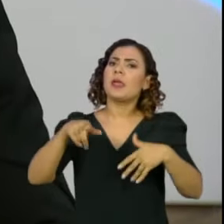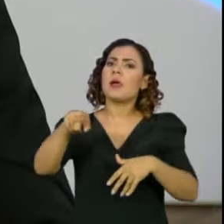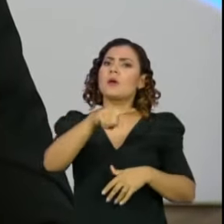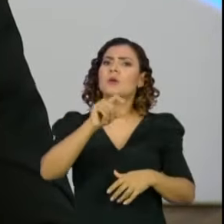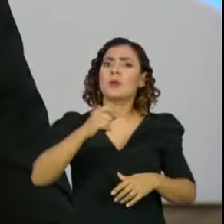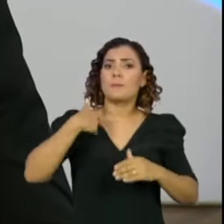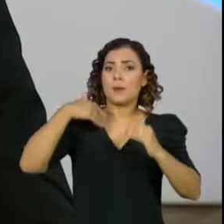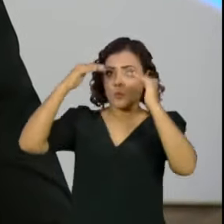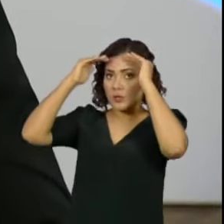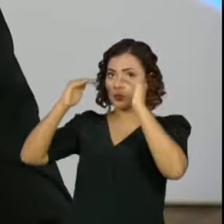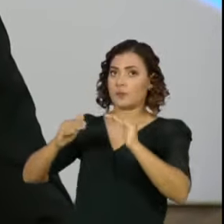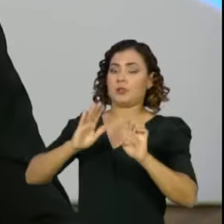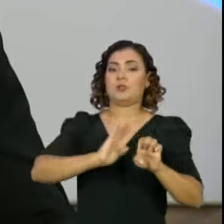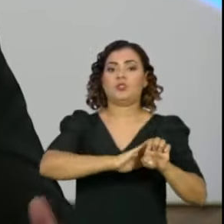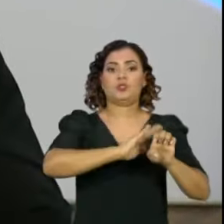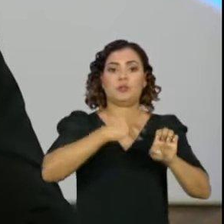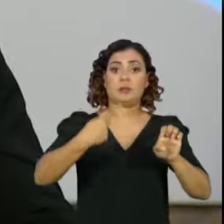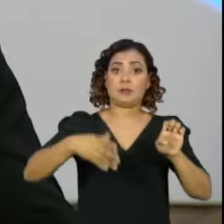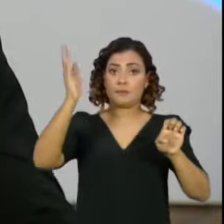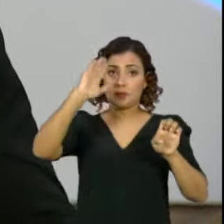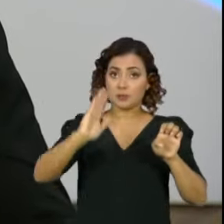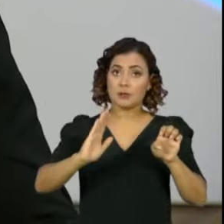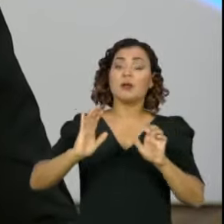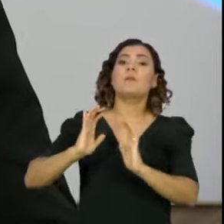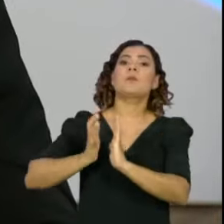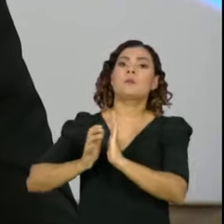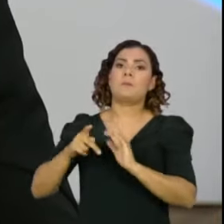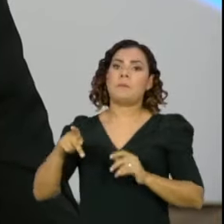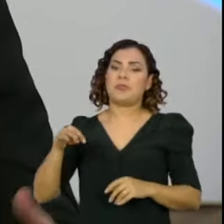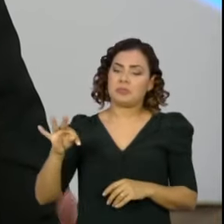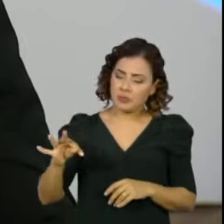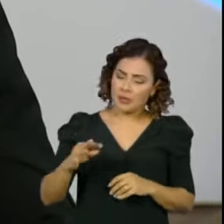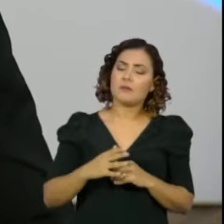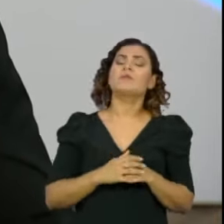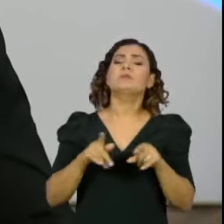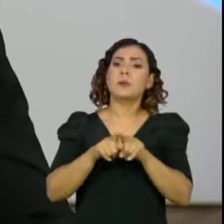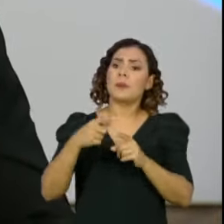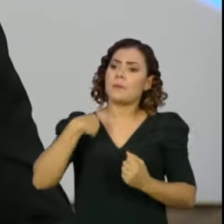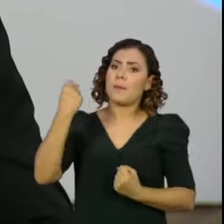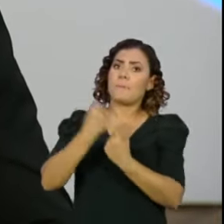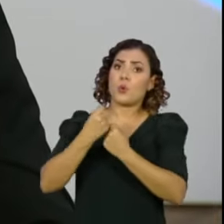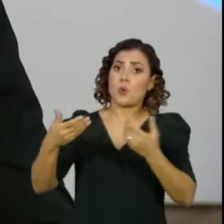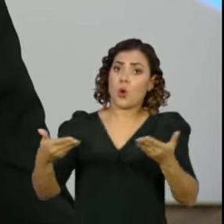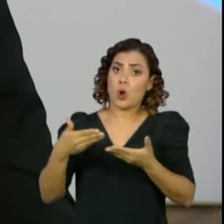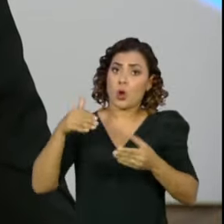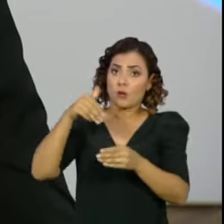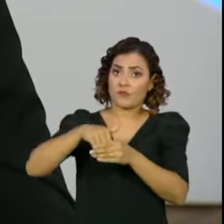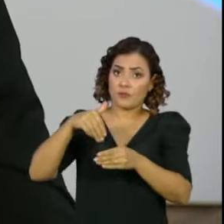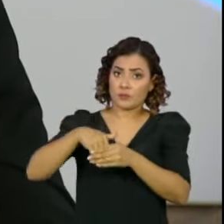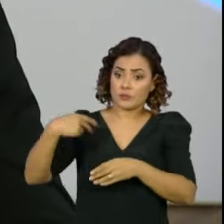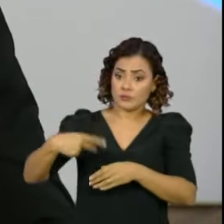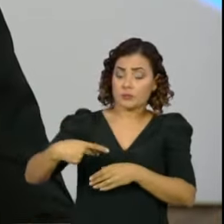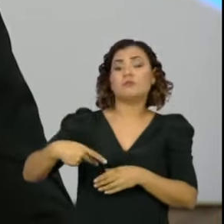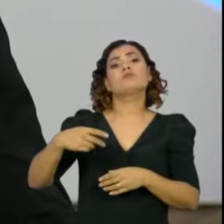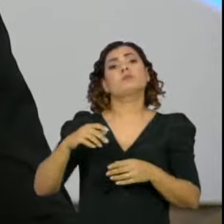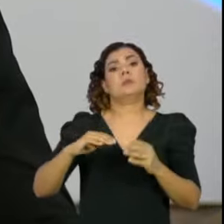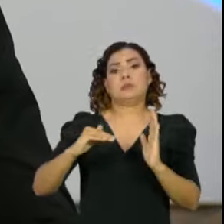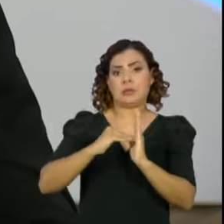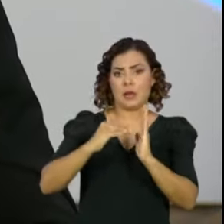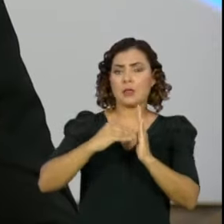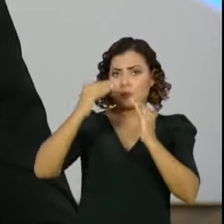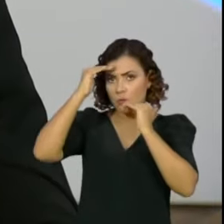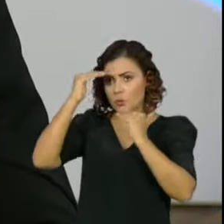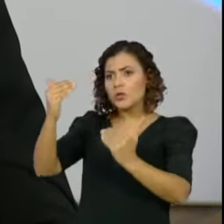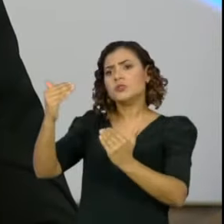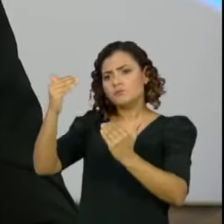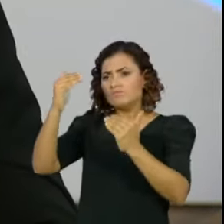do meu respeito à esquerda brasileira, do meu respeito ao Partido dos Trabalhadores, que inclusive me apoiou agora na eleição para o Senado, o respeito ao